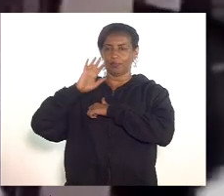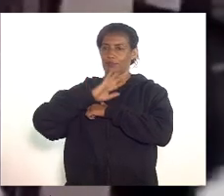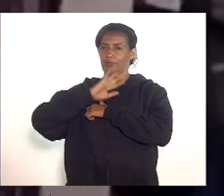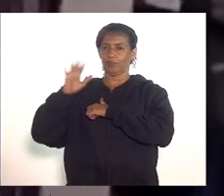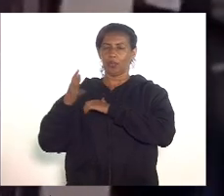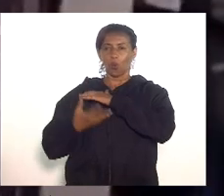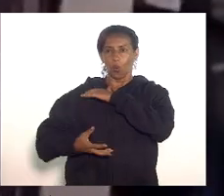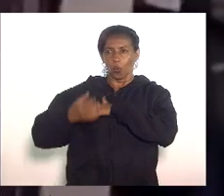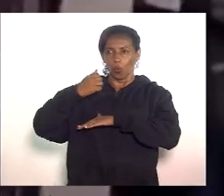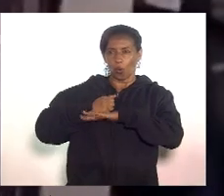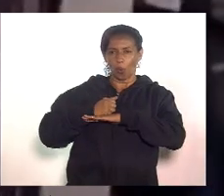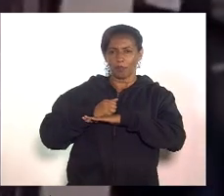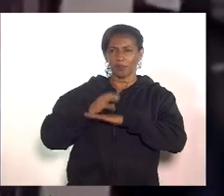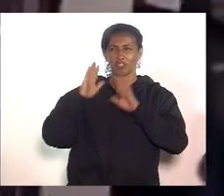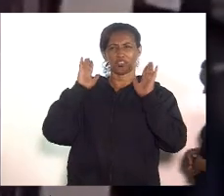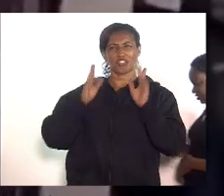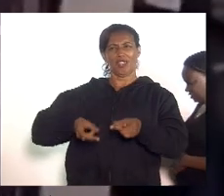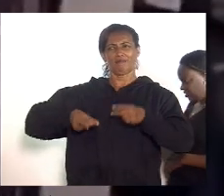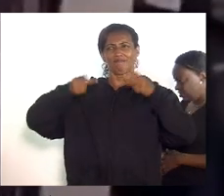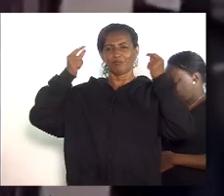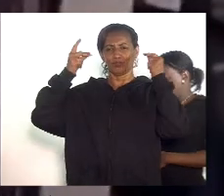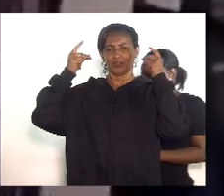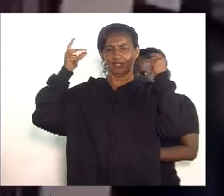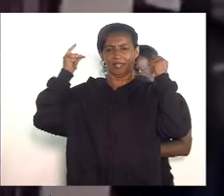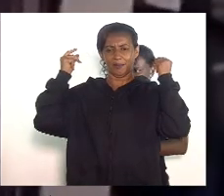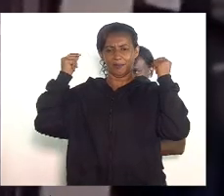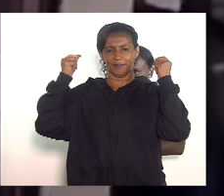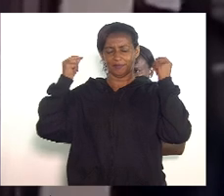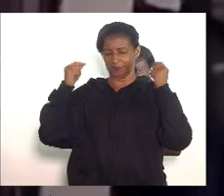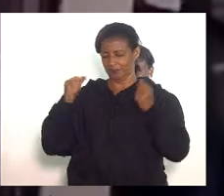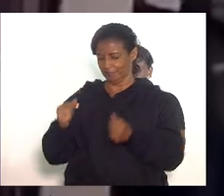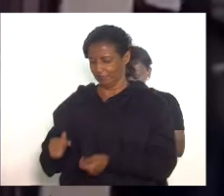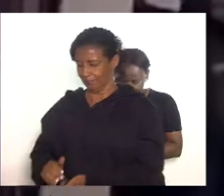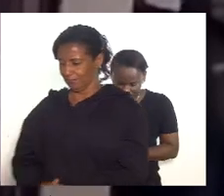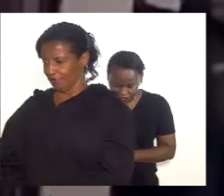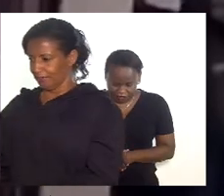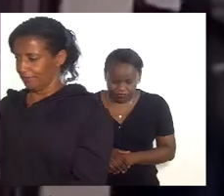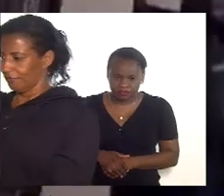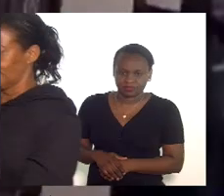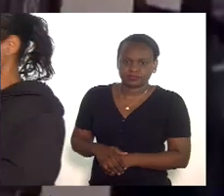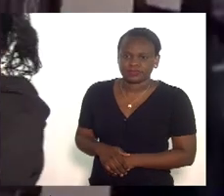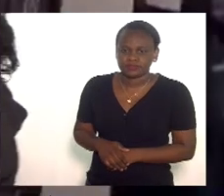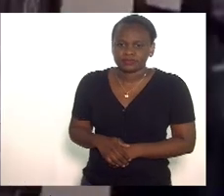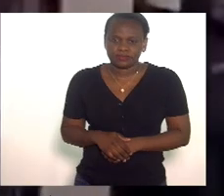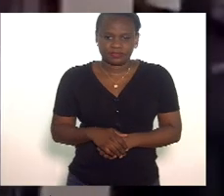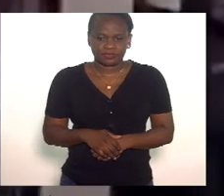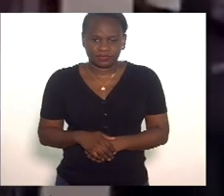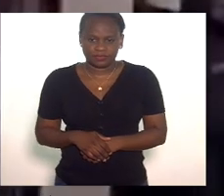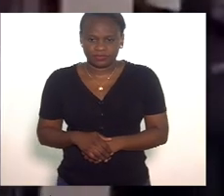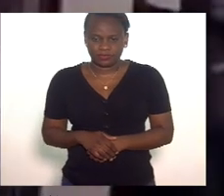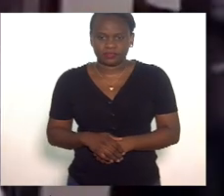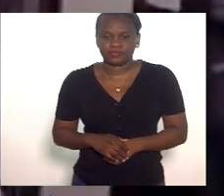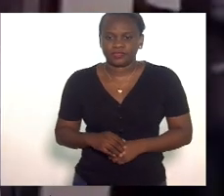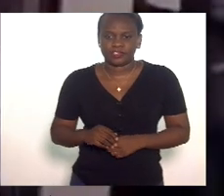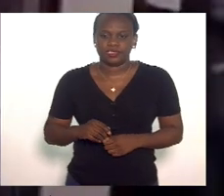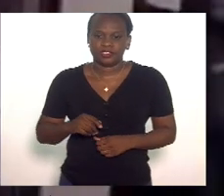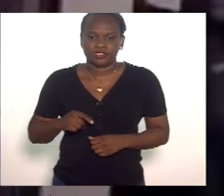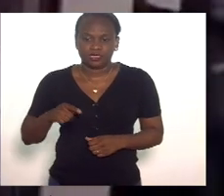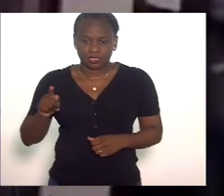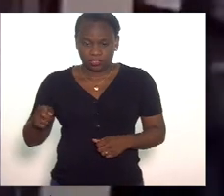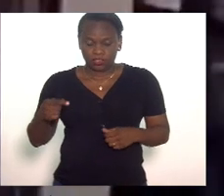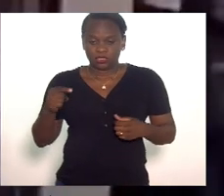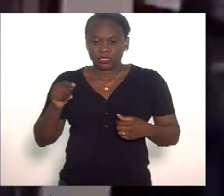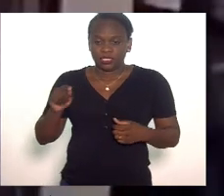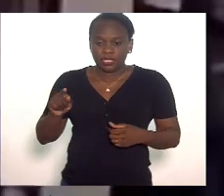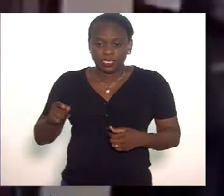o golpe já foi dado há muito tempo nobre deputado Luiz Paulo Corrêa da Rocha o que esse